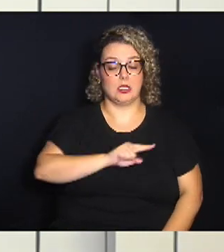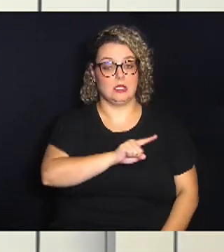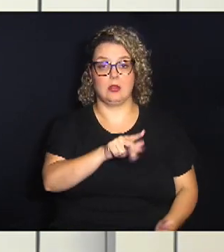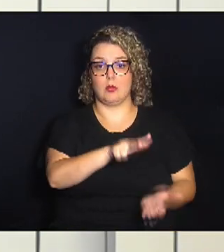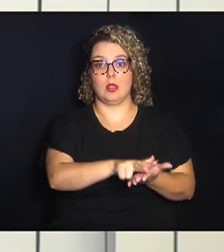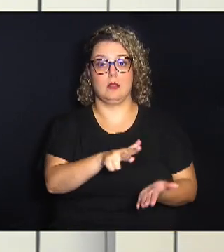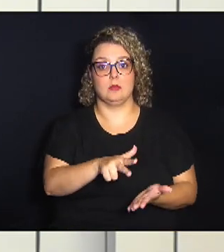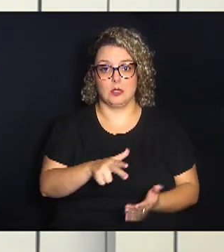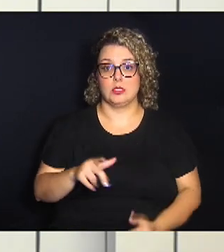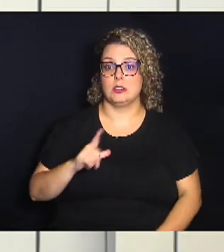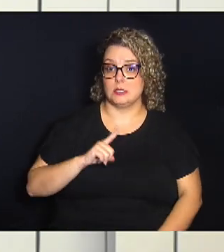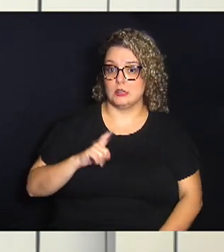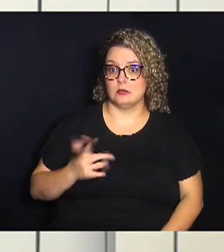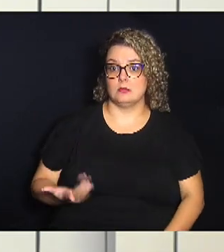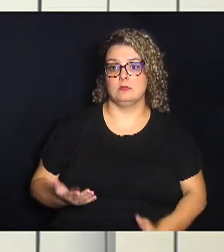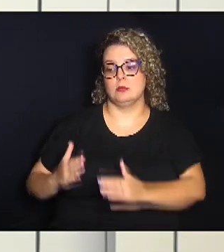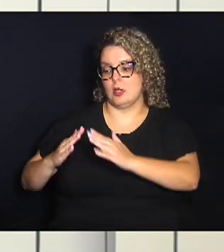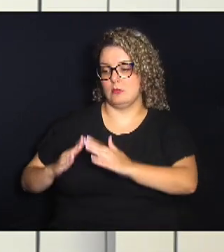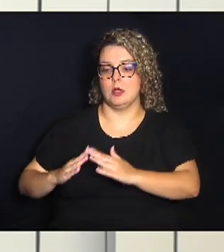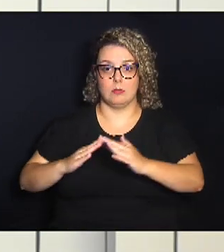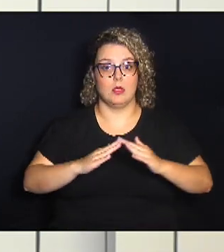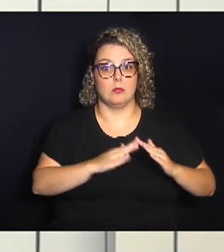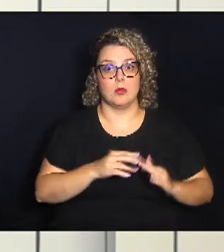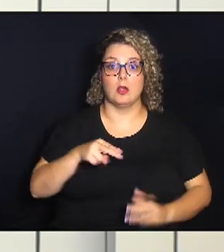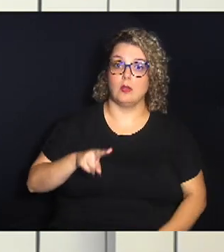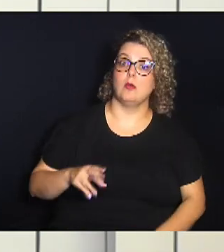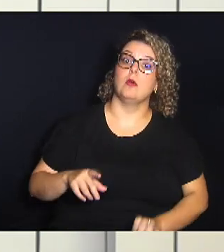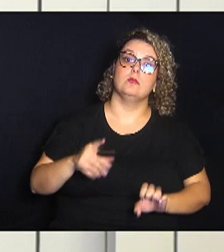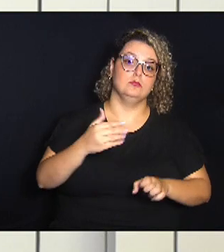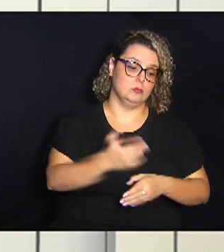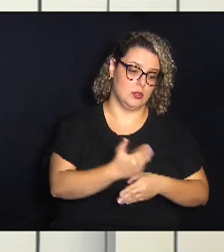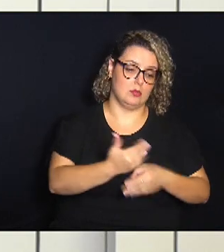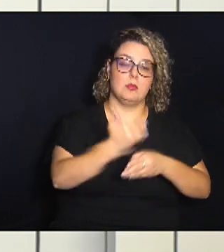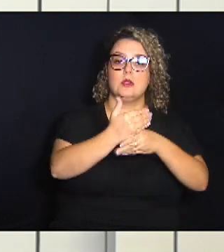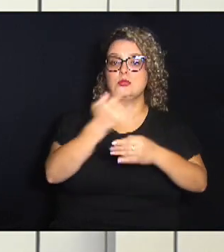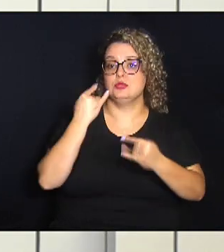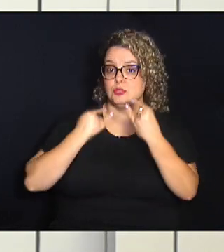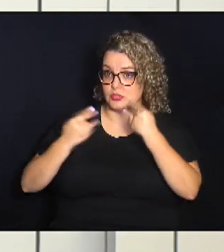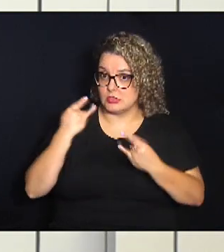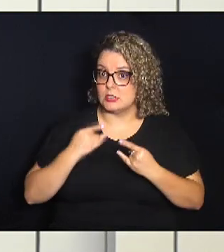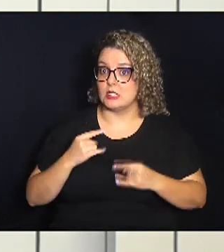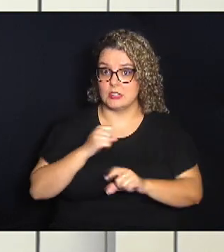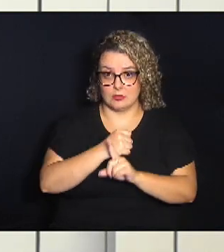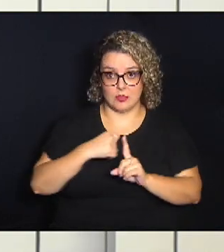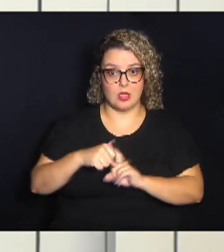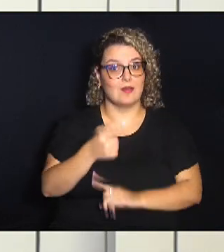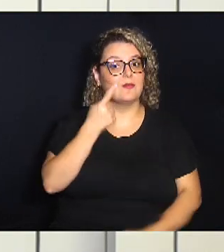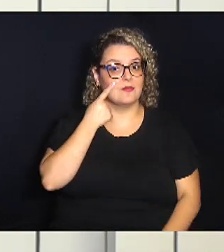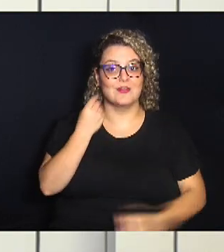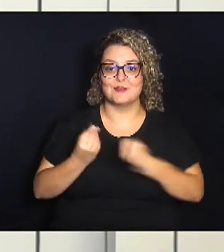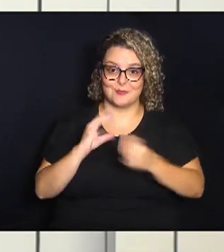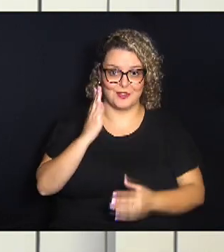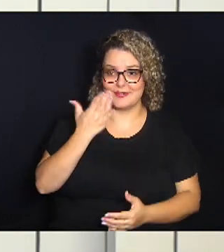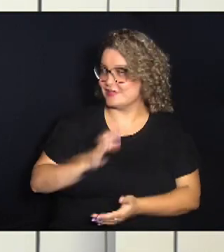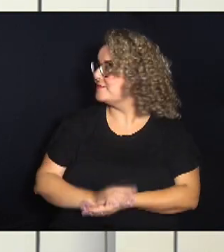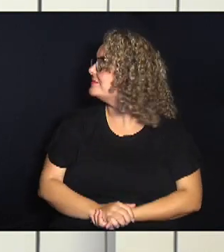nos conjuntos habitacionais ou empreendimentos de interesse social. Confira agora como foi.